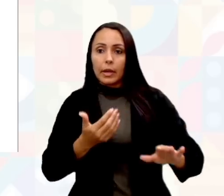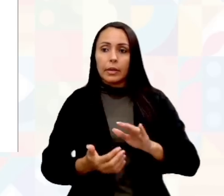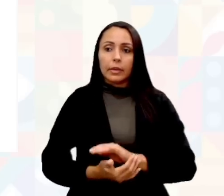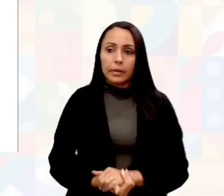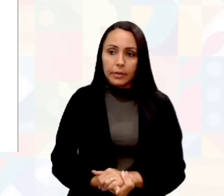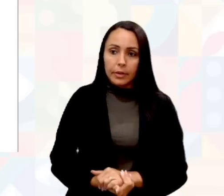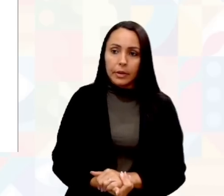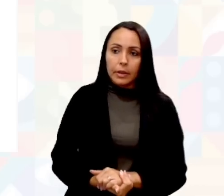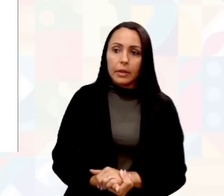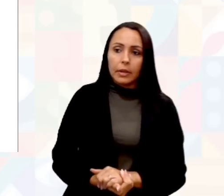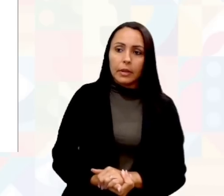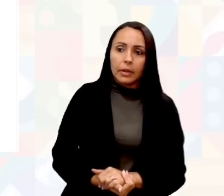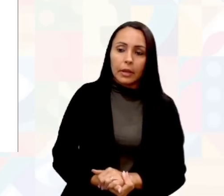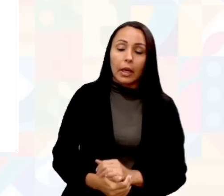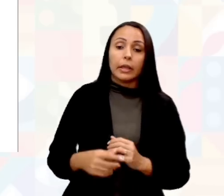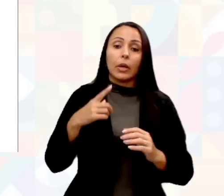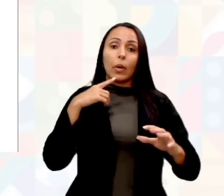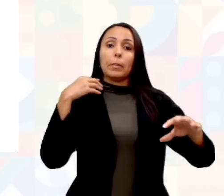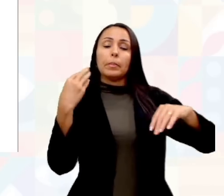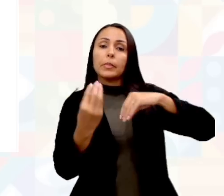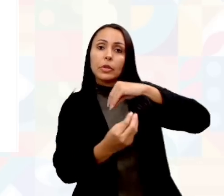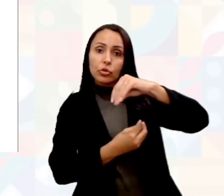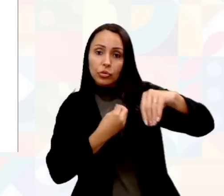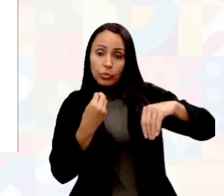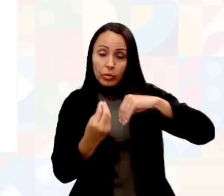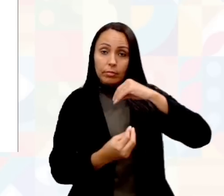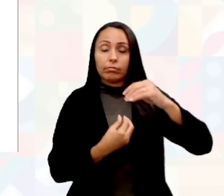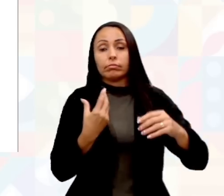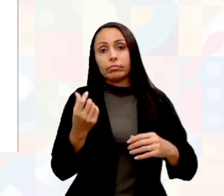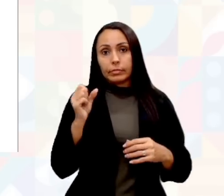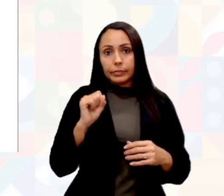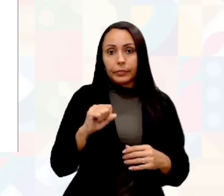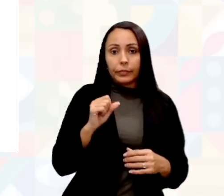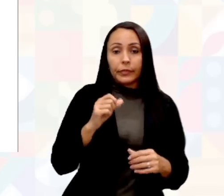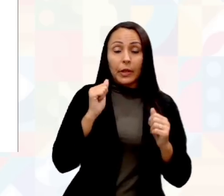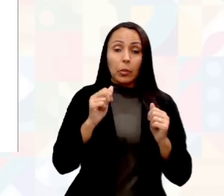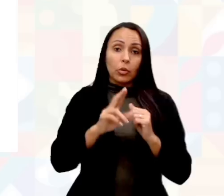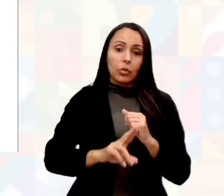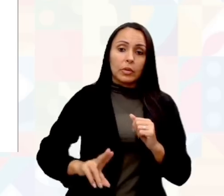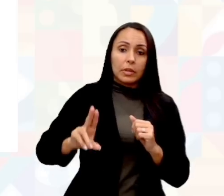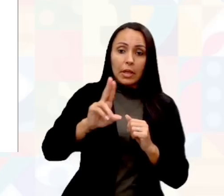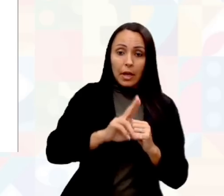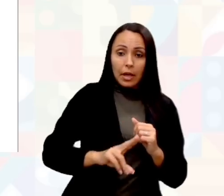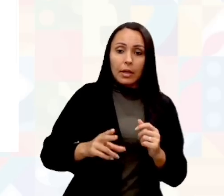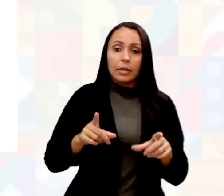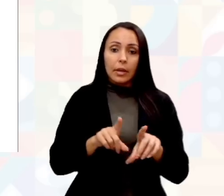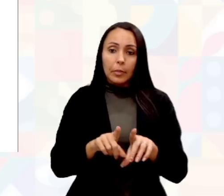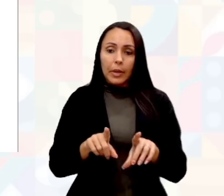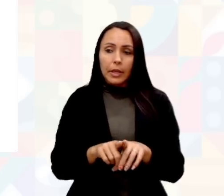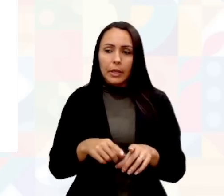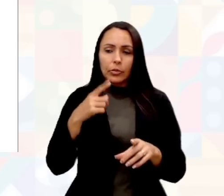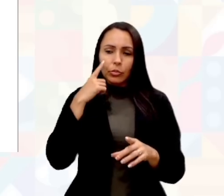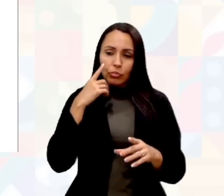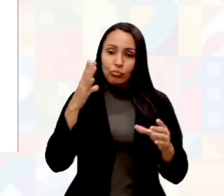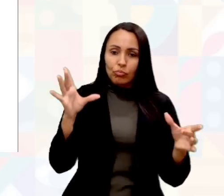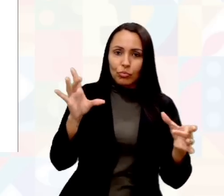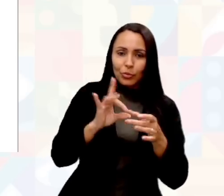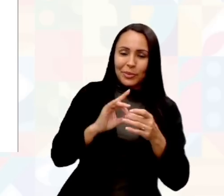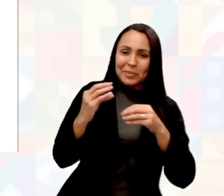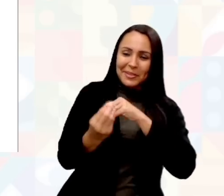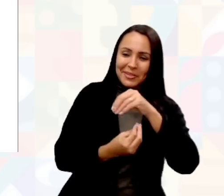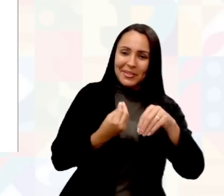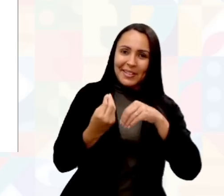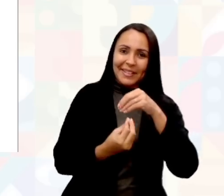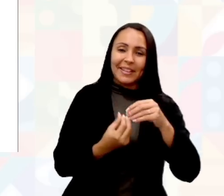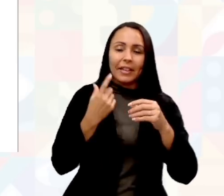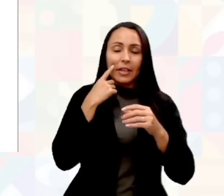departamentalizadas. Aí há uma mistura. A gente pode até usar o jargão, é junto e misturado. Tudo junto e misturado. Pois é, então há um